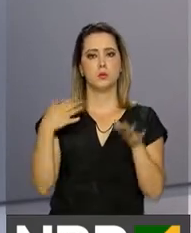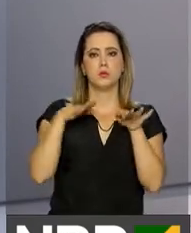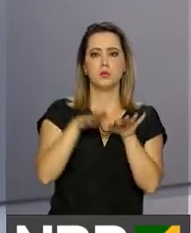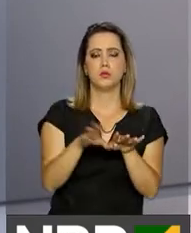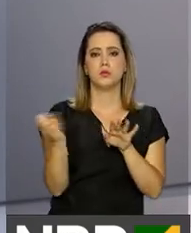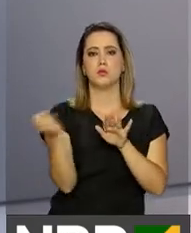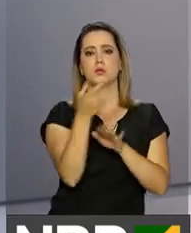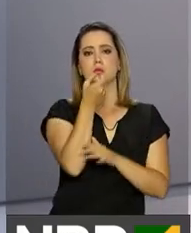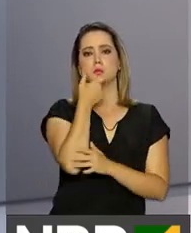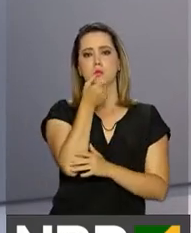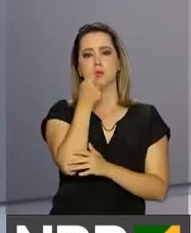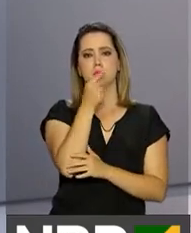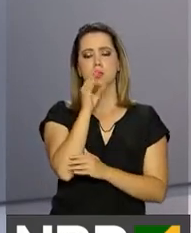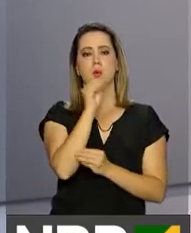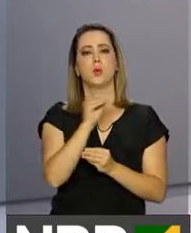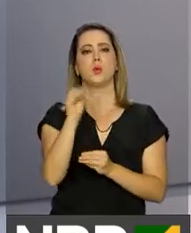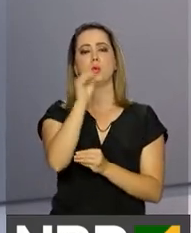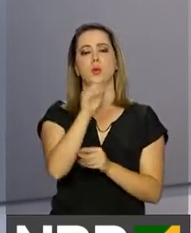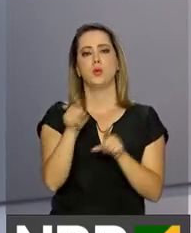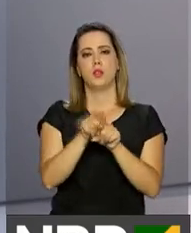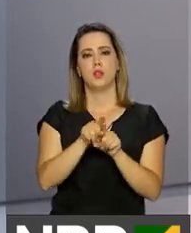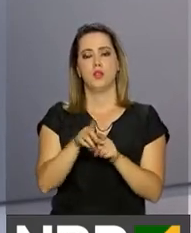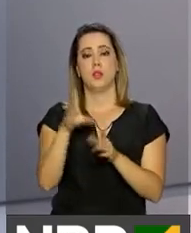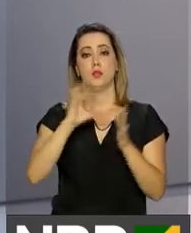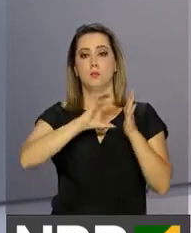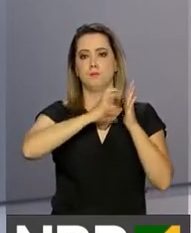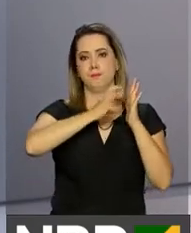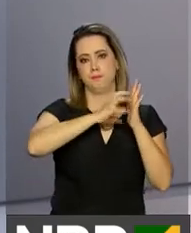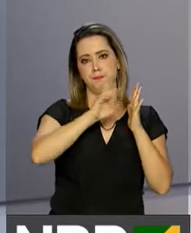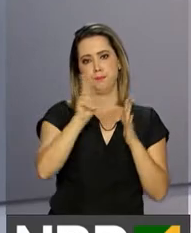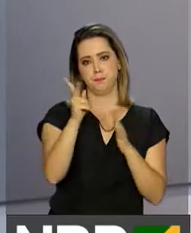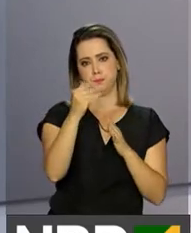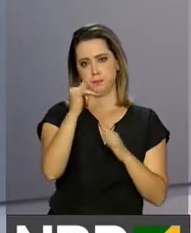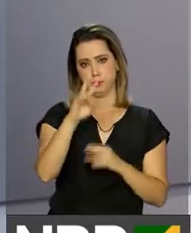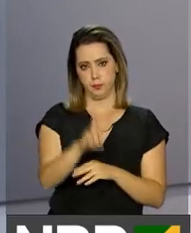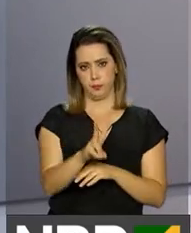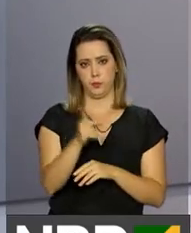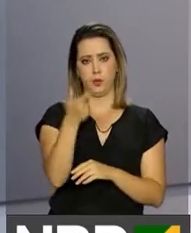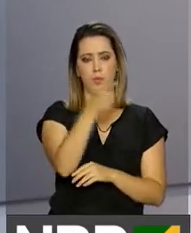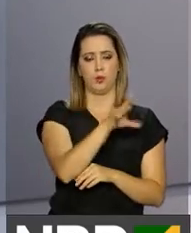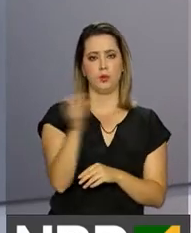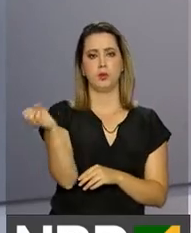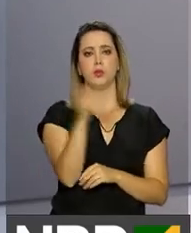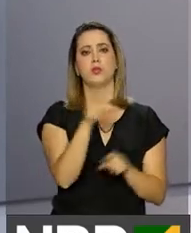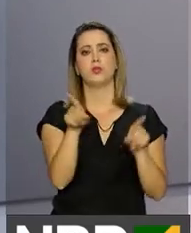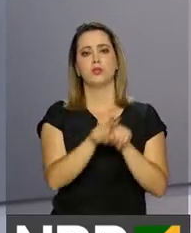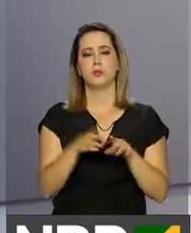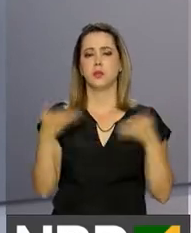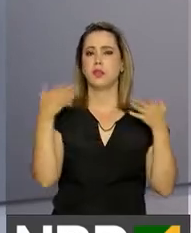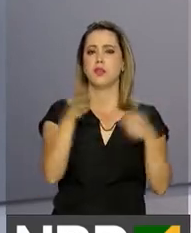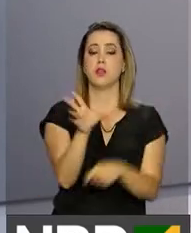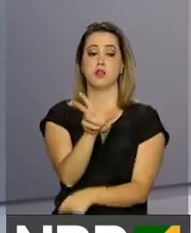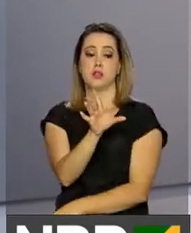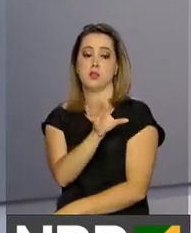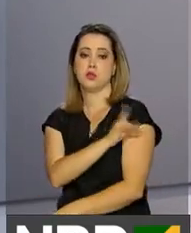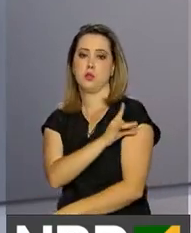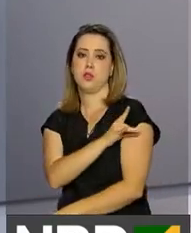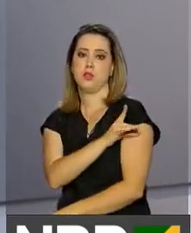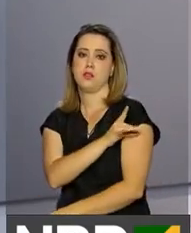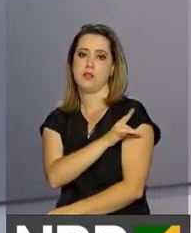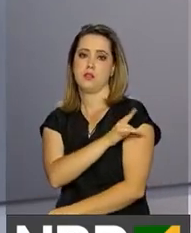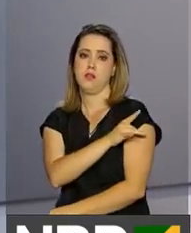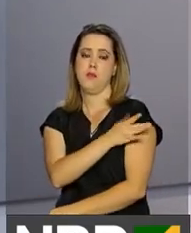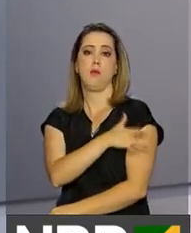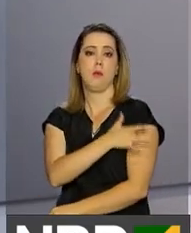inclusão de uma nova fórmula no tratamento da infecção pelo HIV. Outra novidade é a entrada de um adesivo para pele,